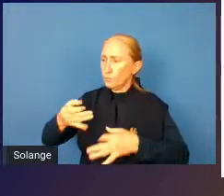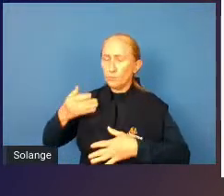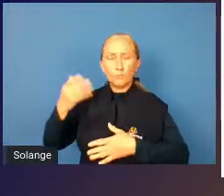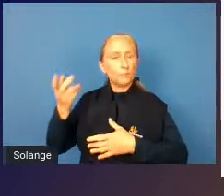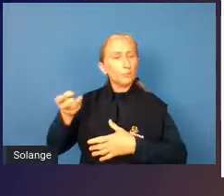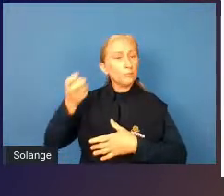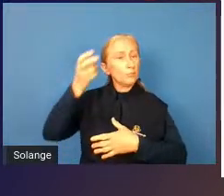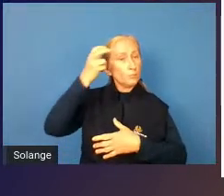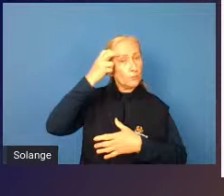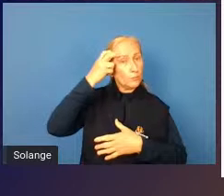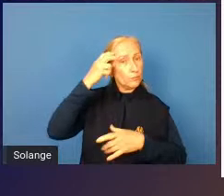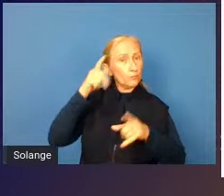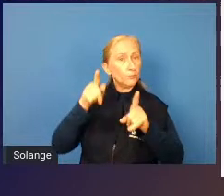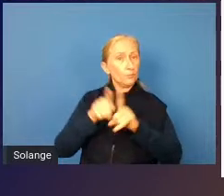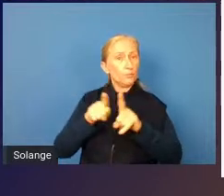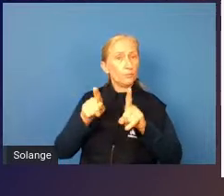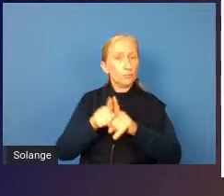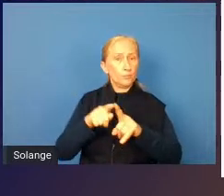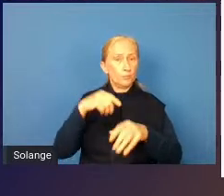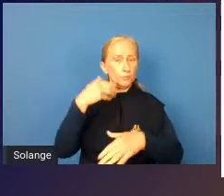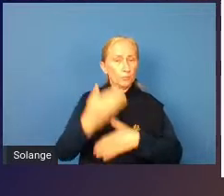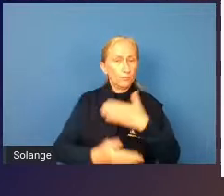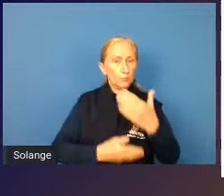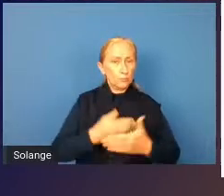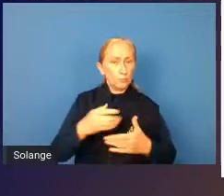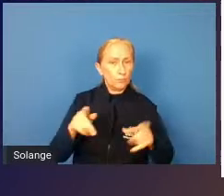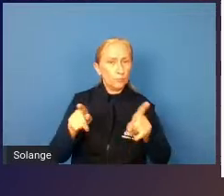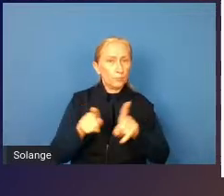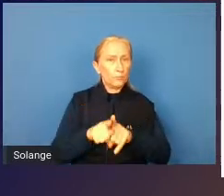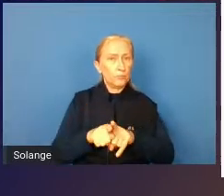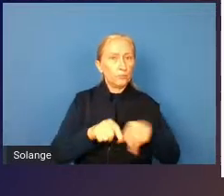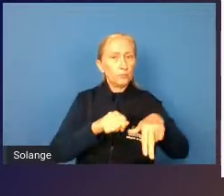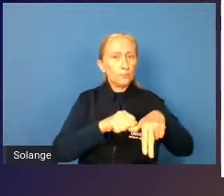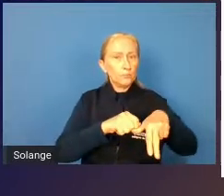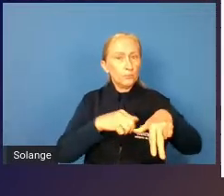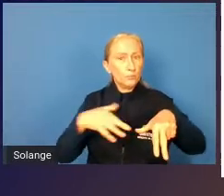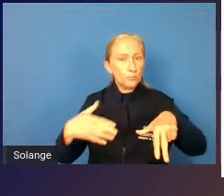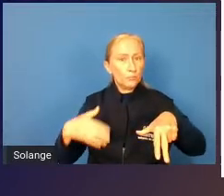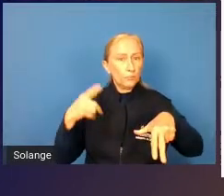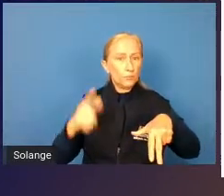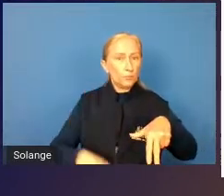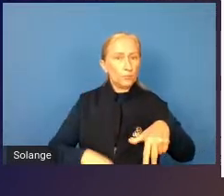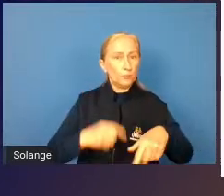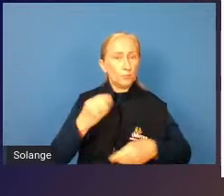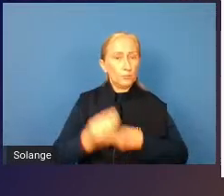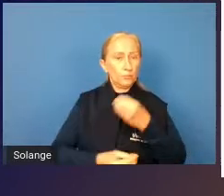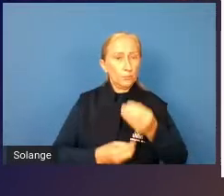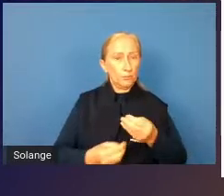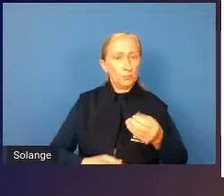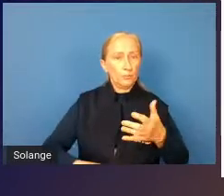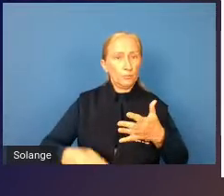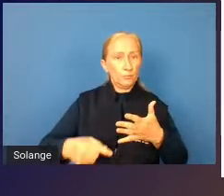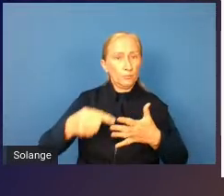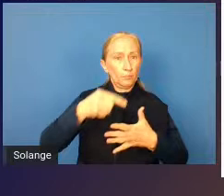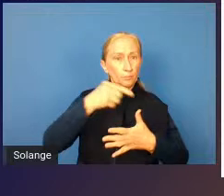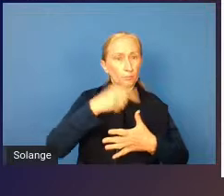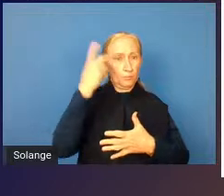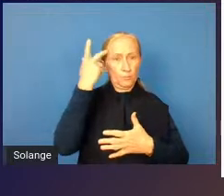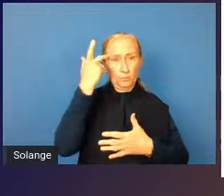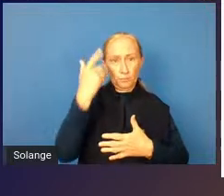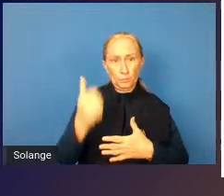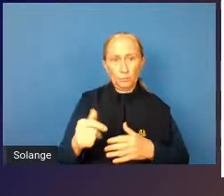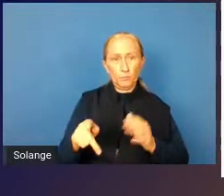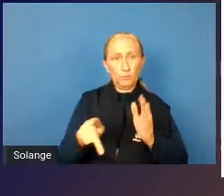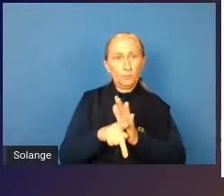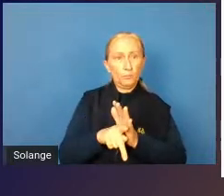como a de Lauretis compreende gênero. E que o sexo é um elemento natural pela